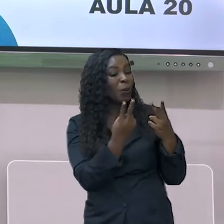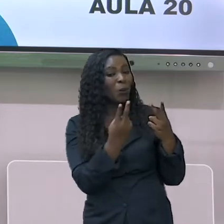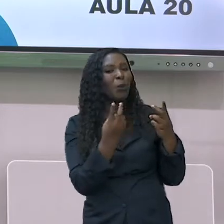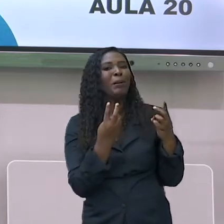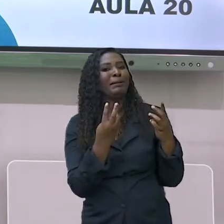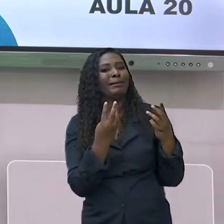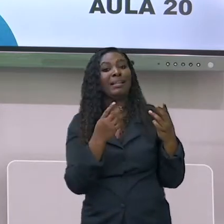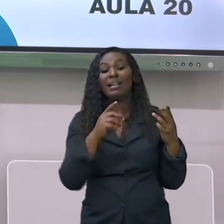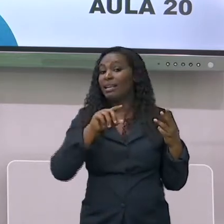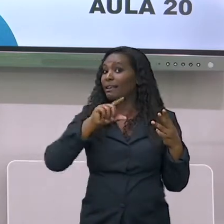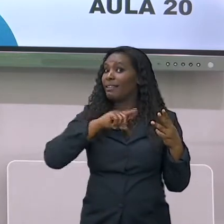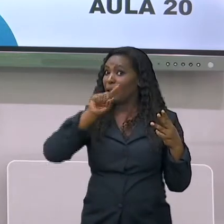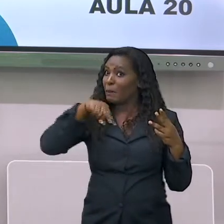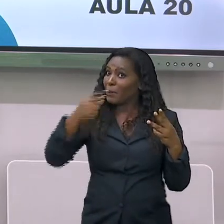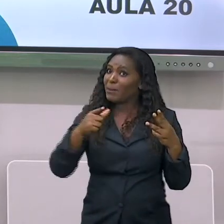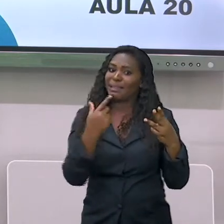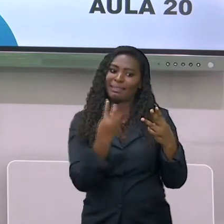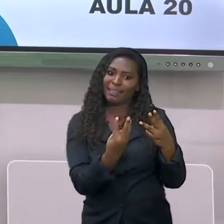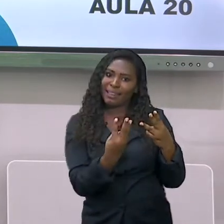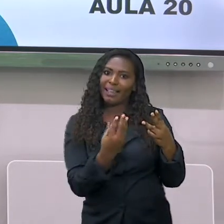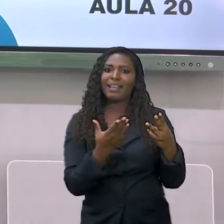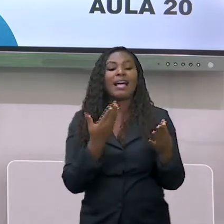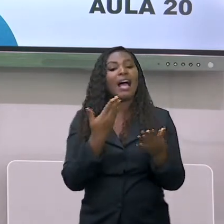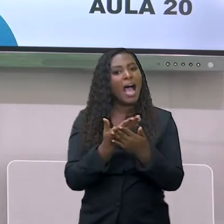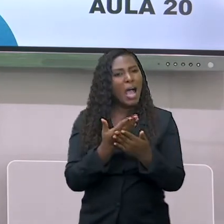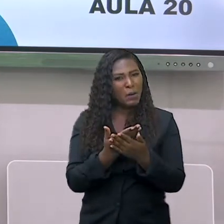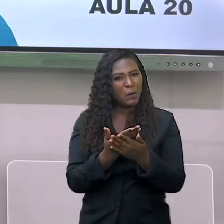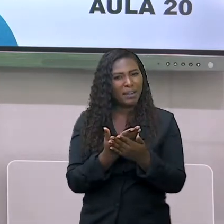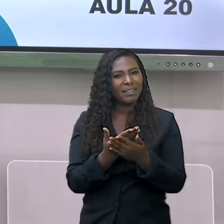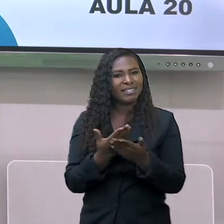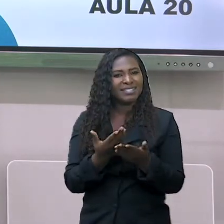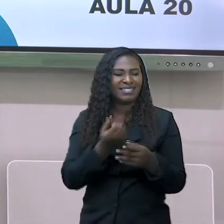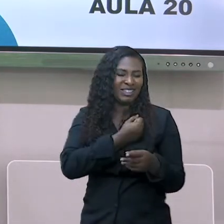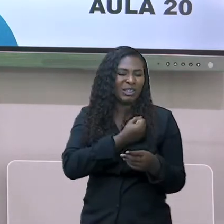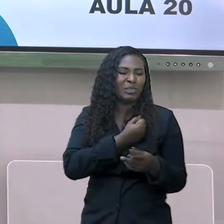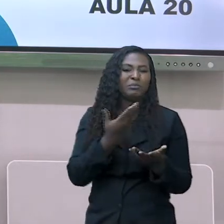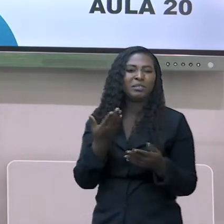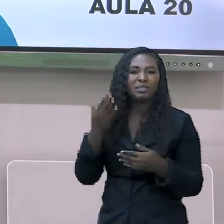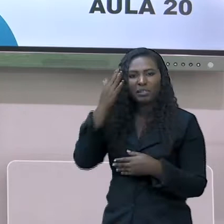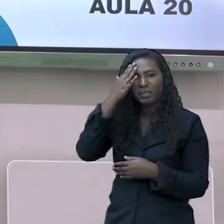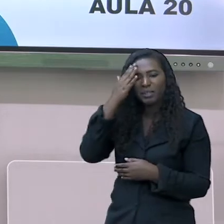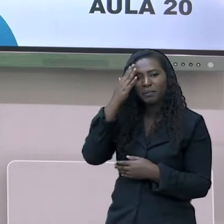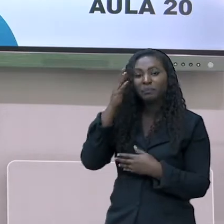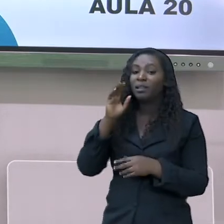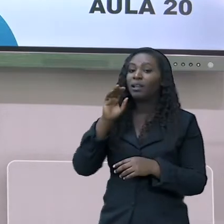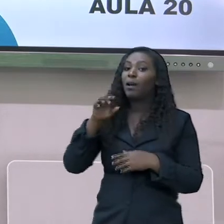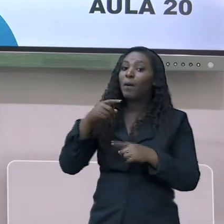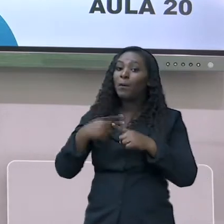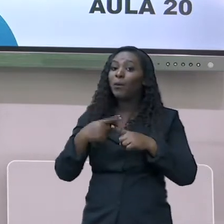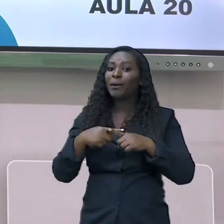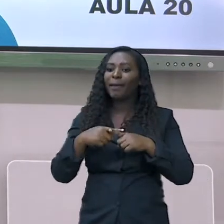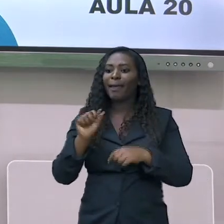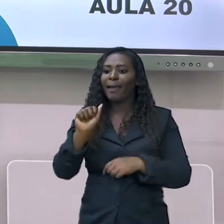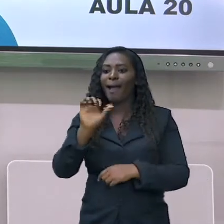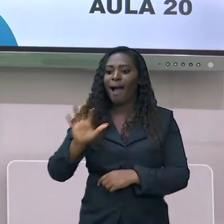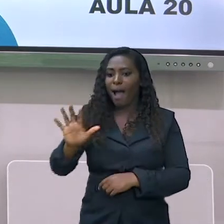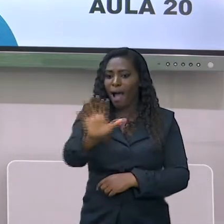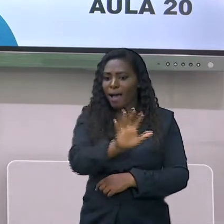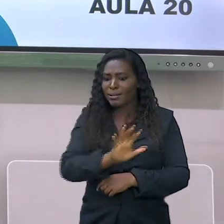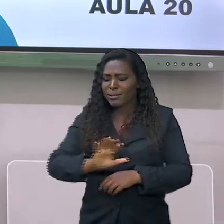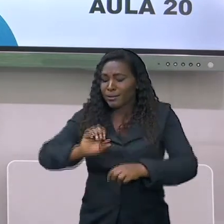E embora contrastes nós vamos encontrar em todo o planeta Terra,